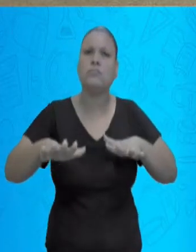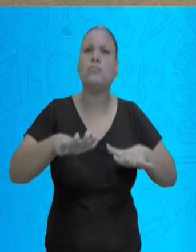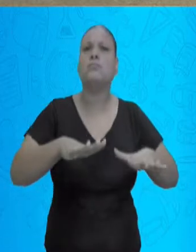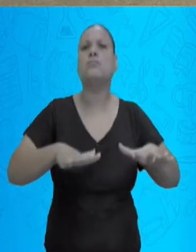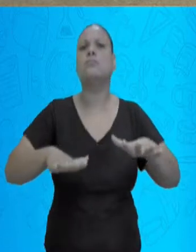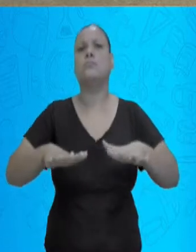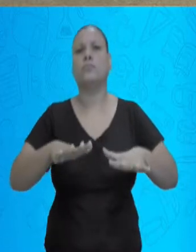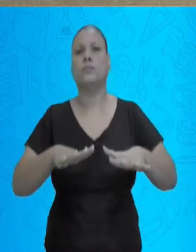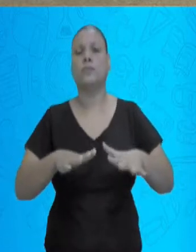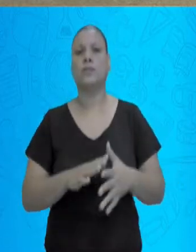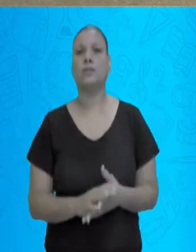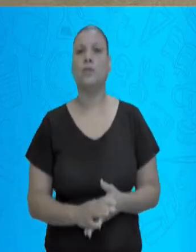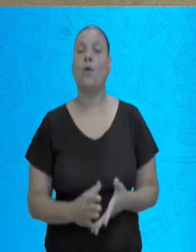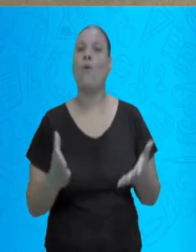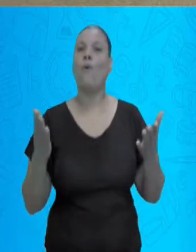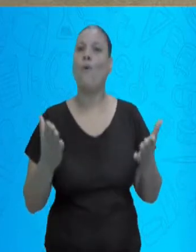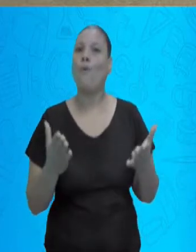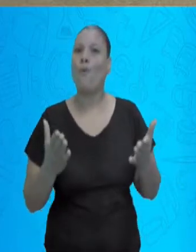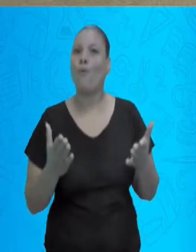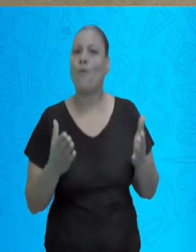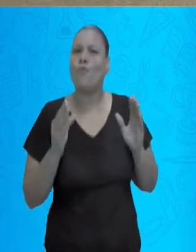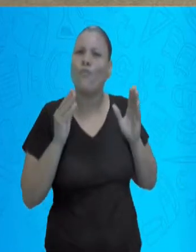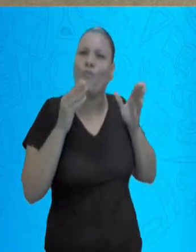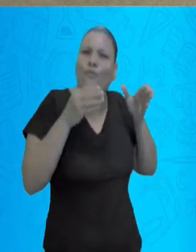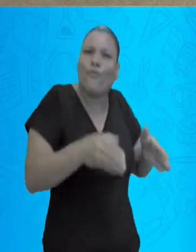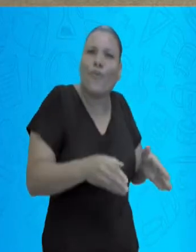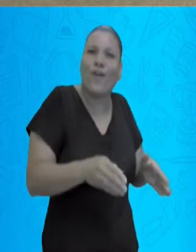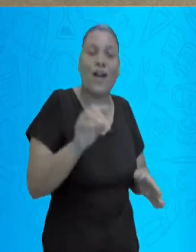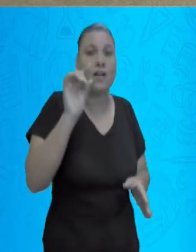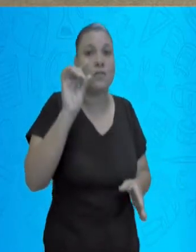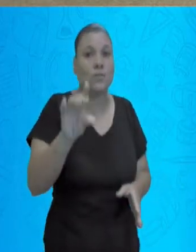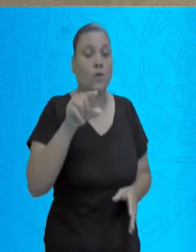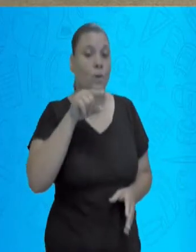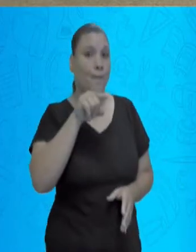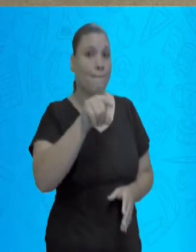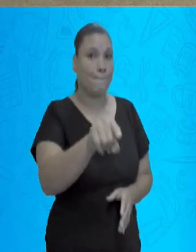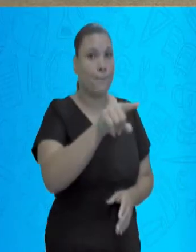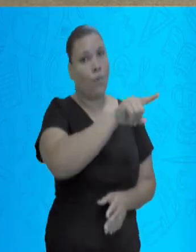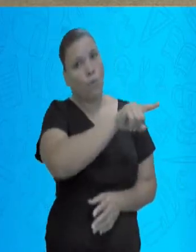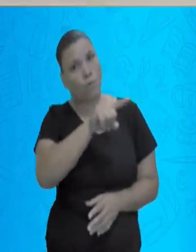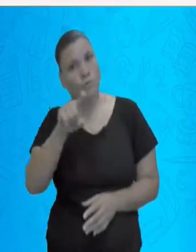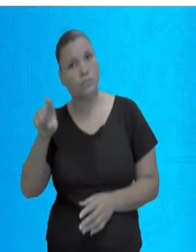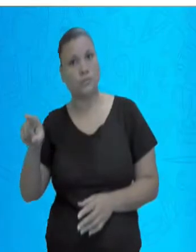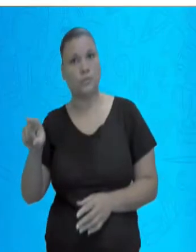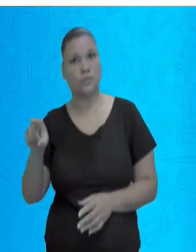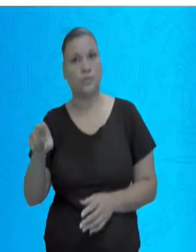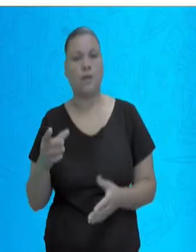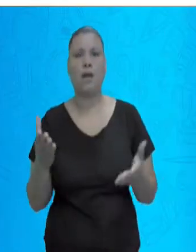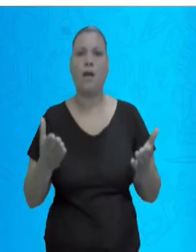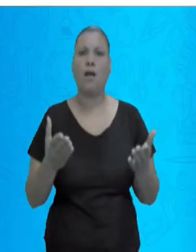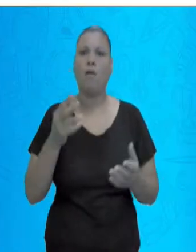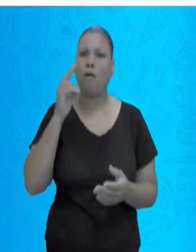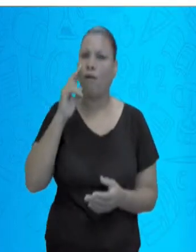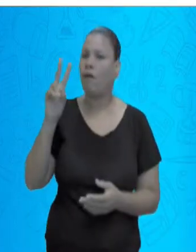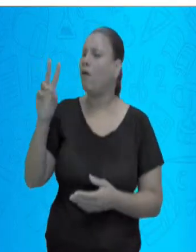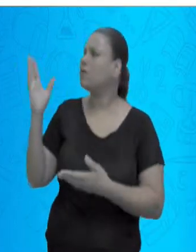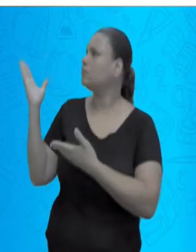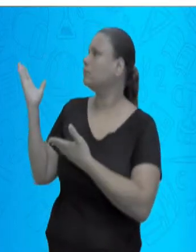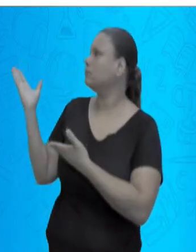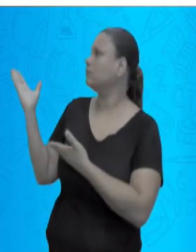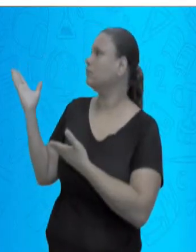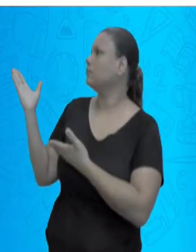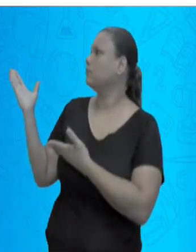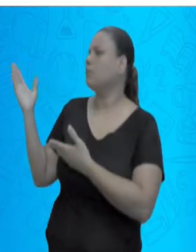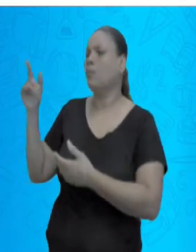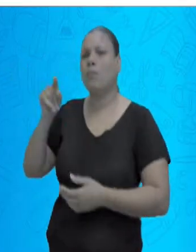dois, ponto e linhas. Vamos lá? Ponto. Aqui tem um grande ponto. O que é um